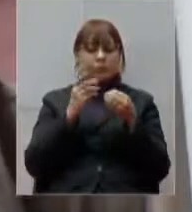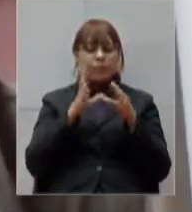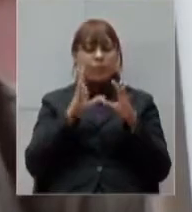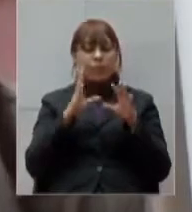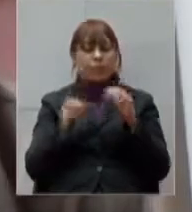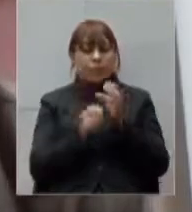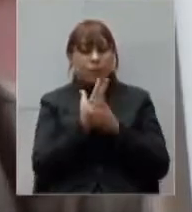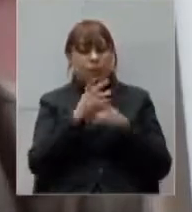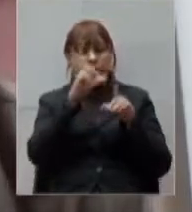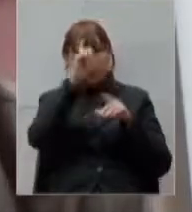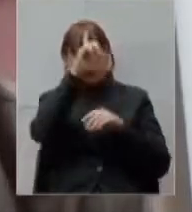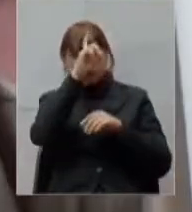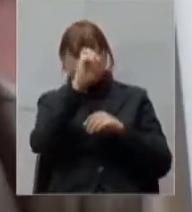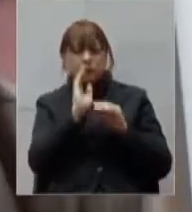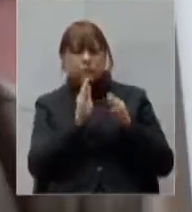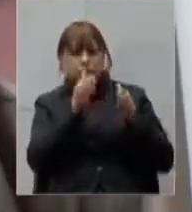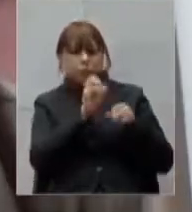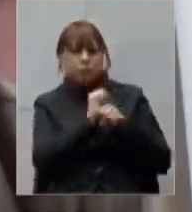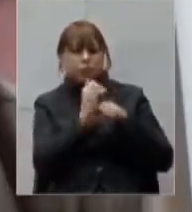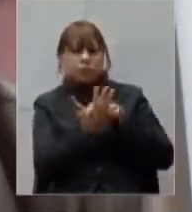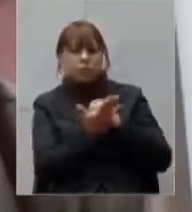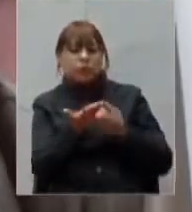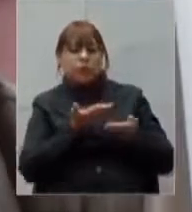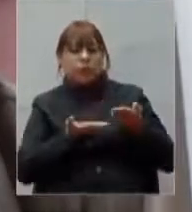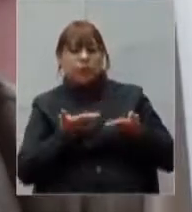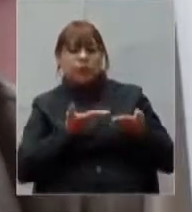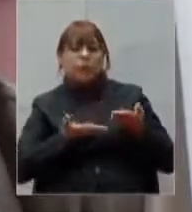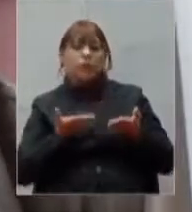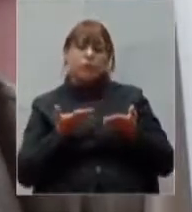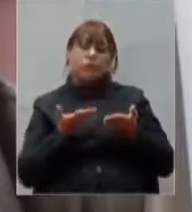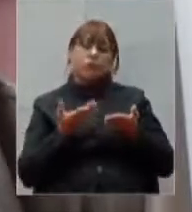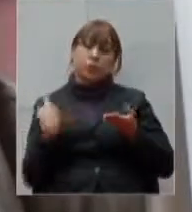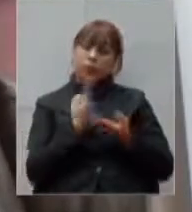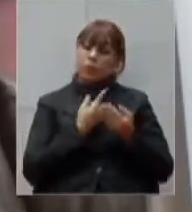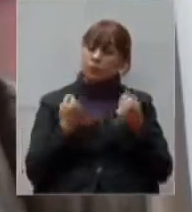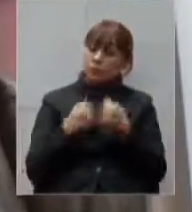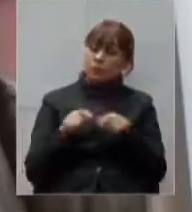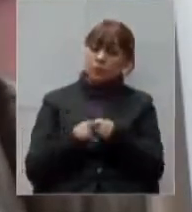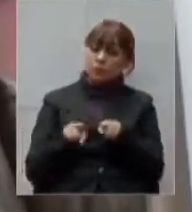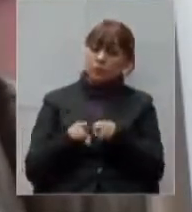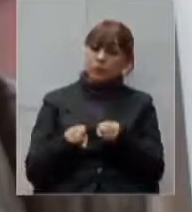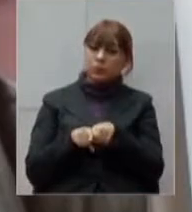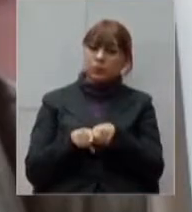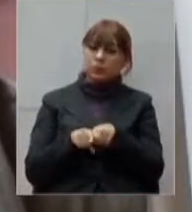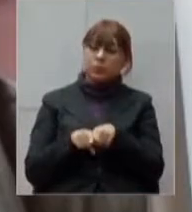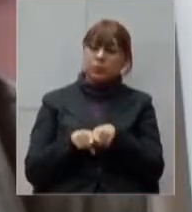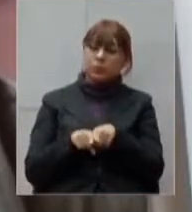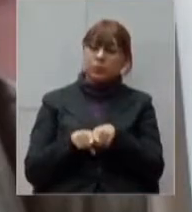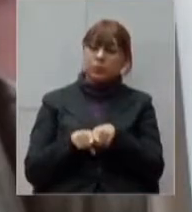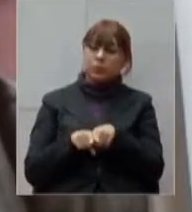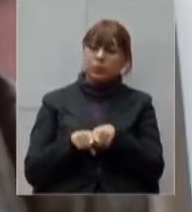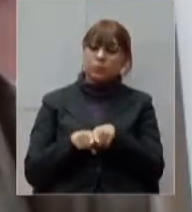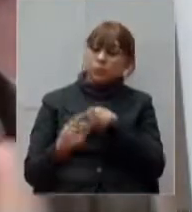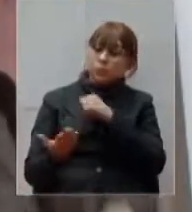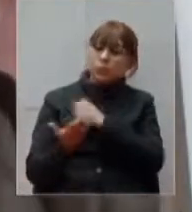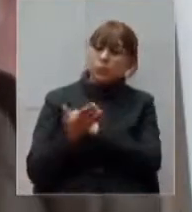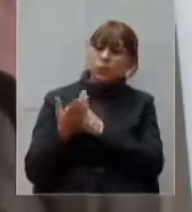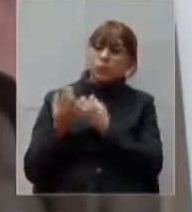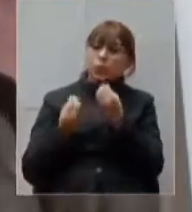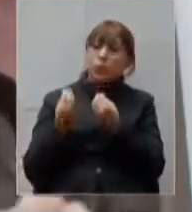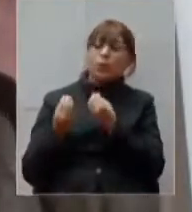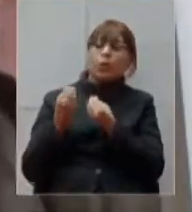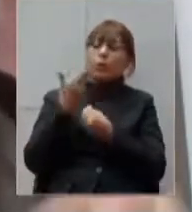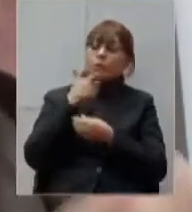macro região sudeste é a disponibilização daquilo que vai ser importante para que esses leitos